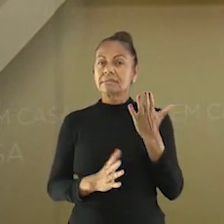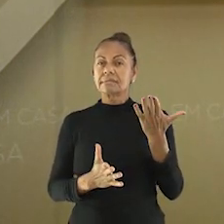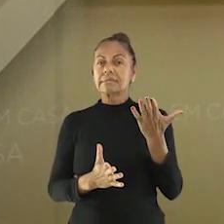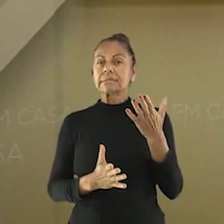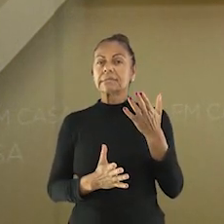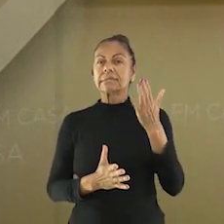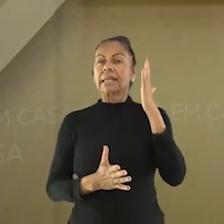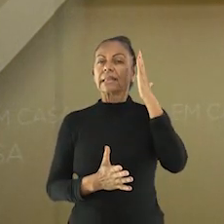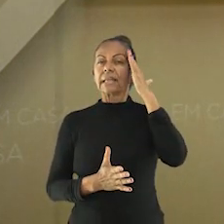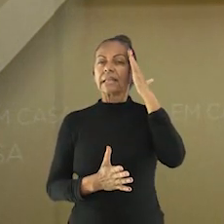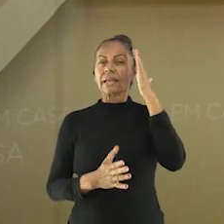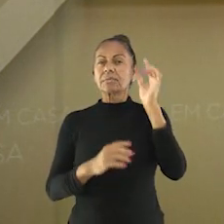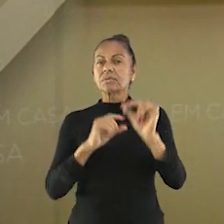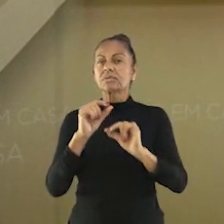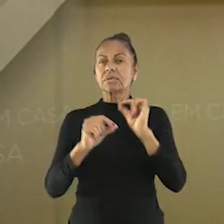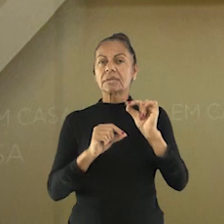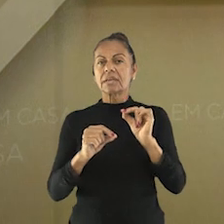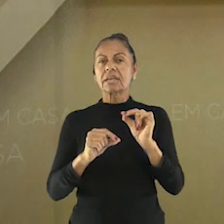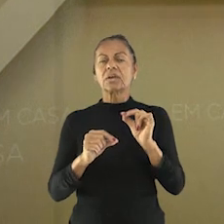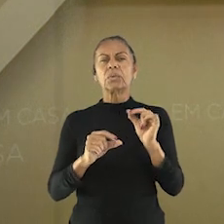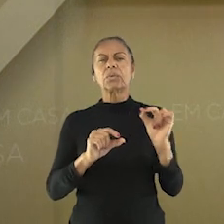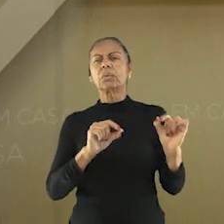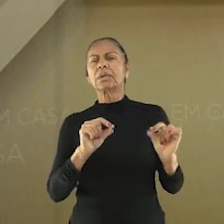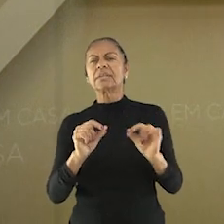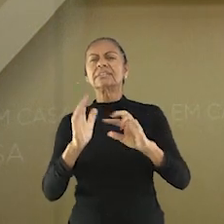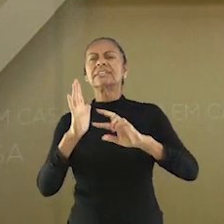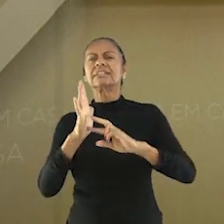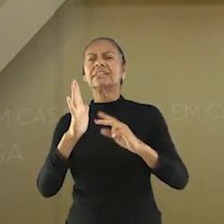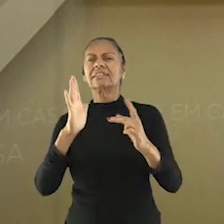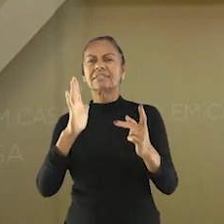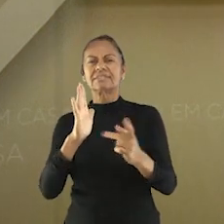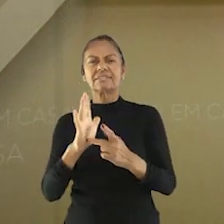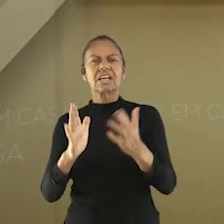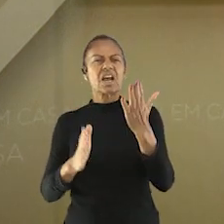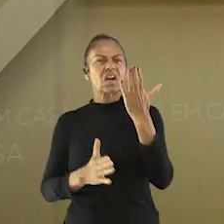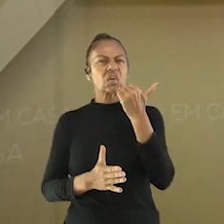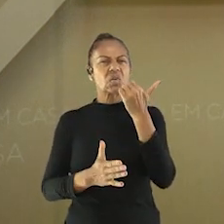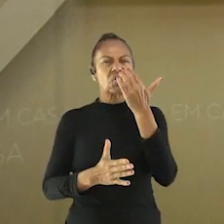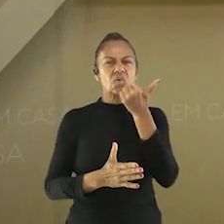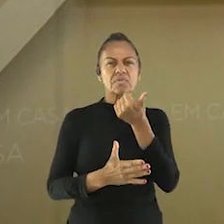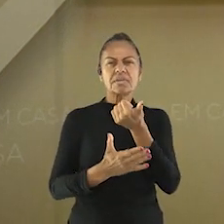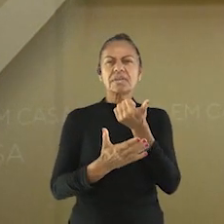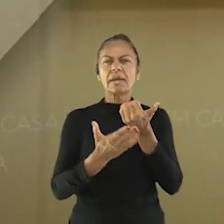bastante e entendemos o que são intolerâncias alimentares.